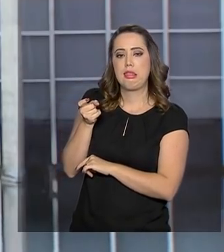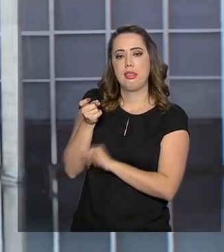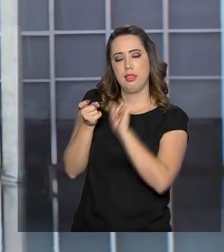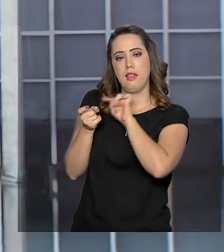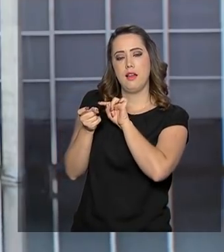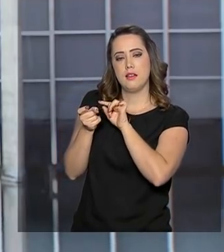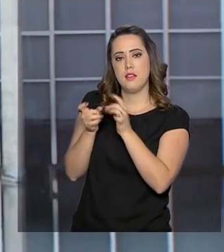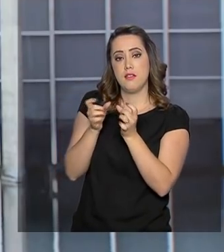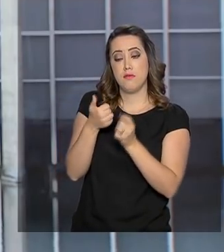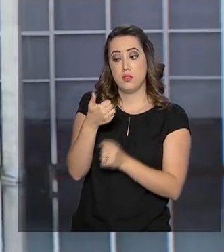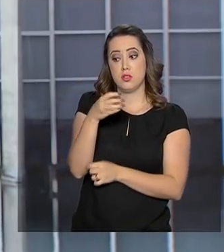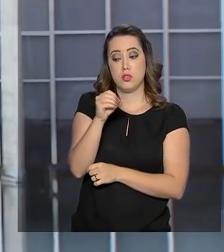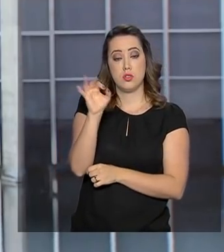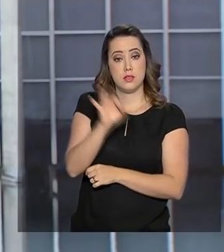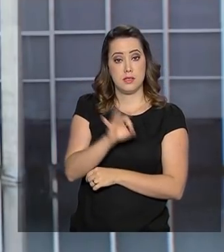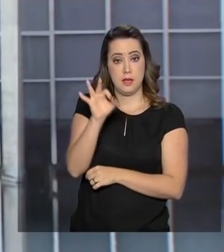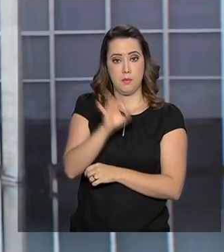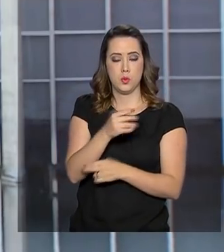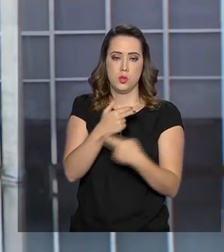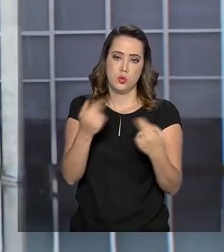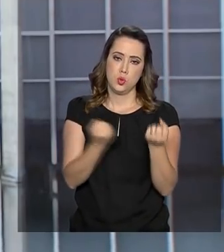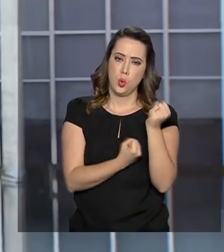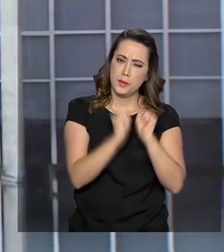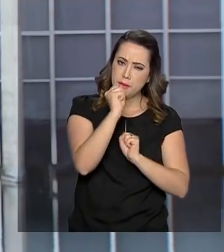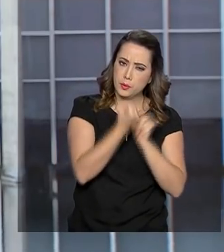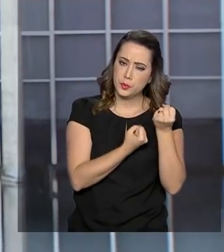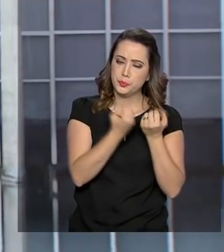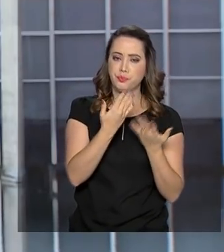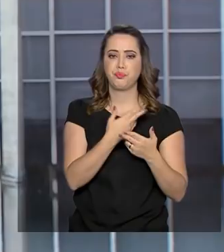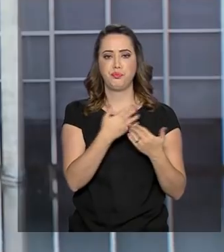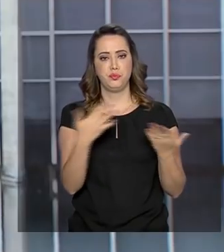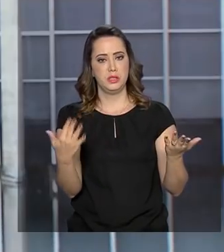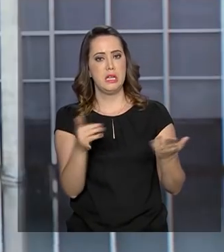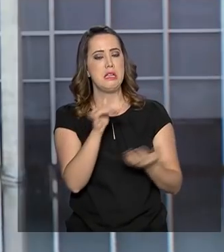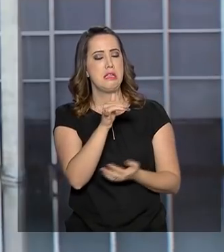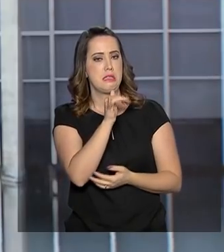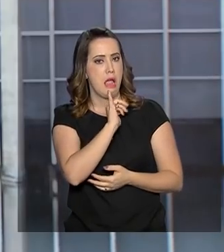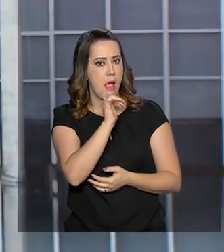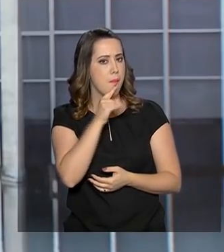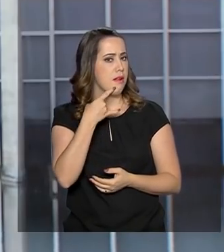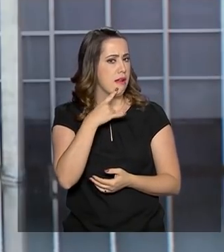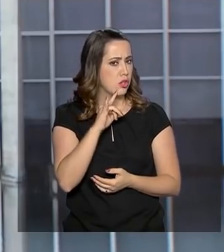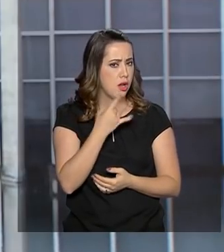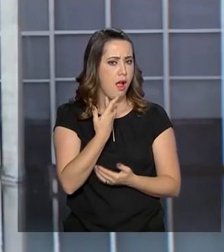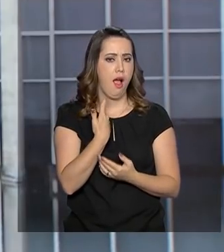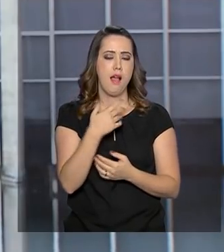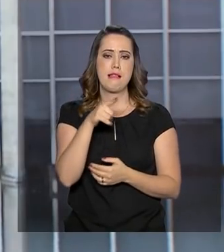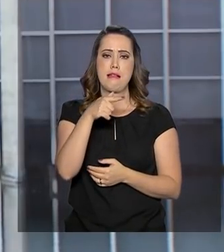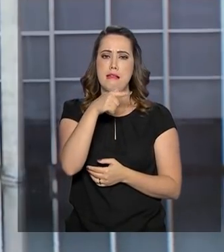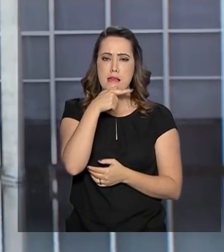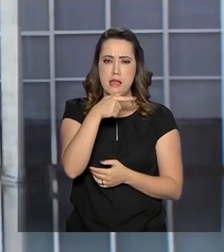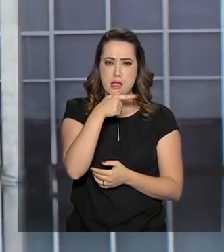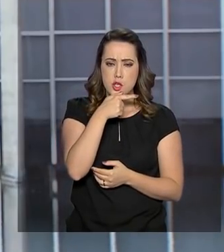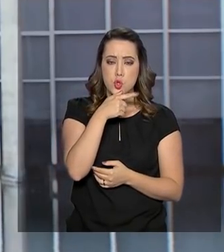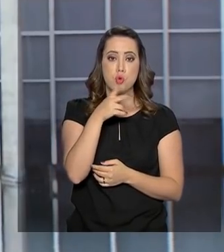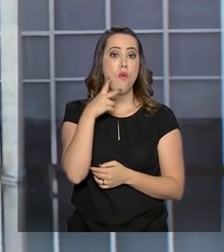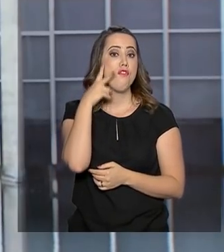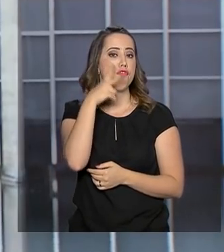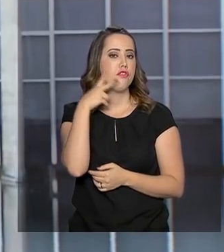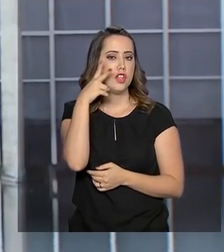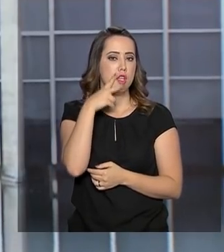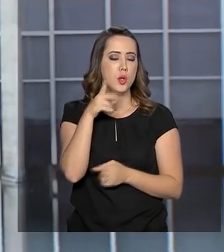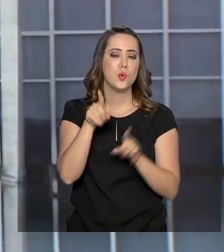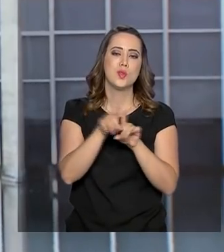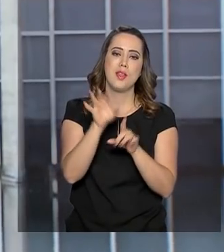de produtos industriais. Produtos como cachaças, queijos, vinhos e cafés também